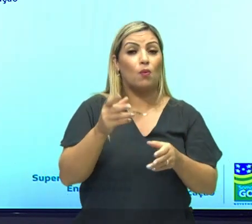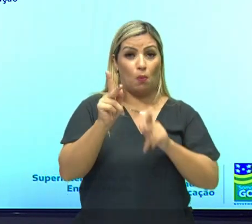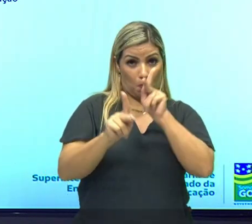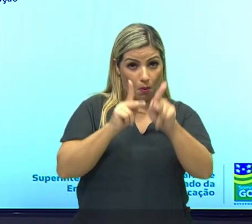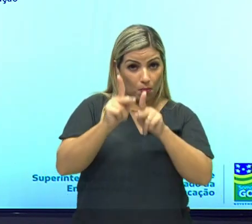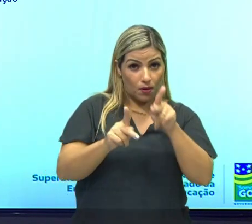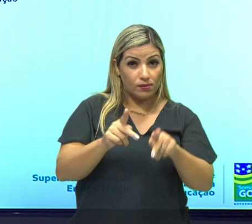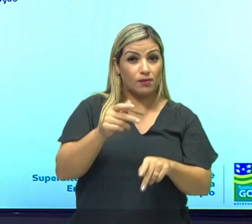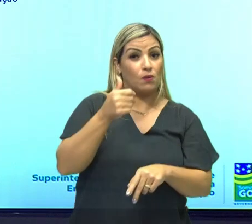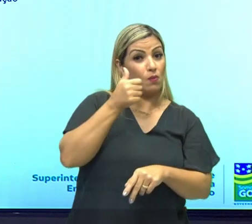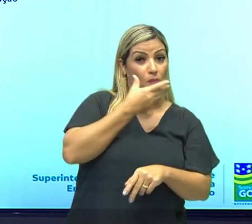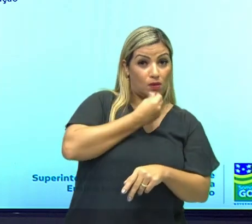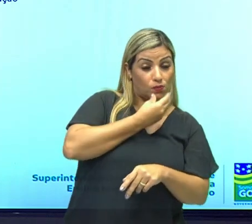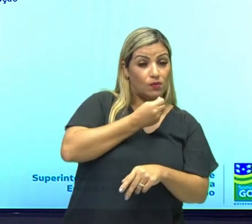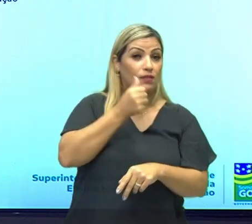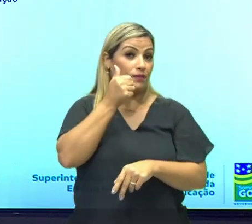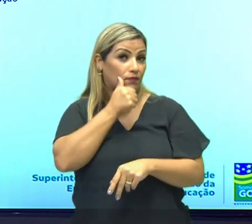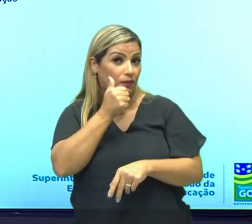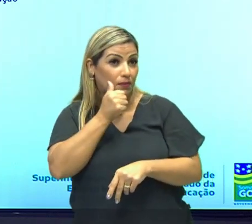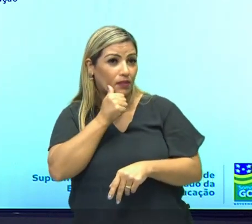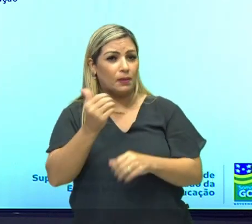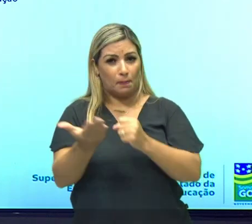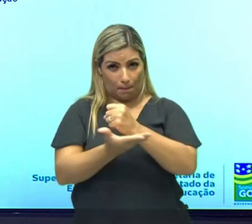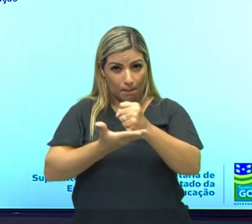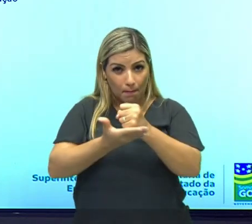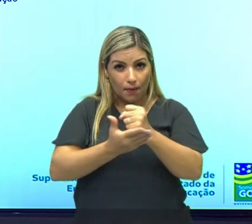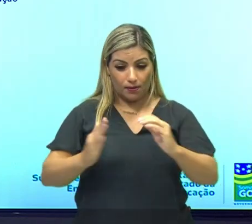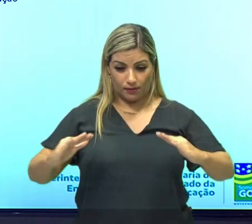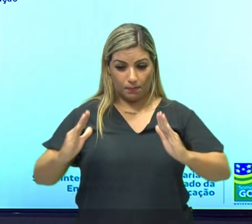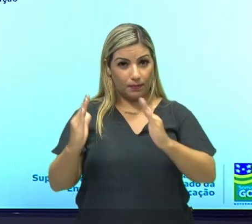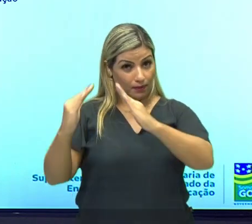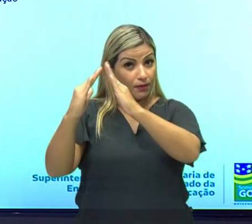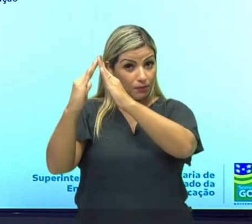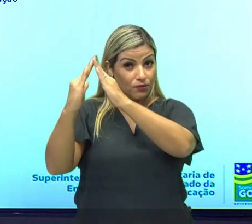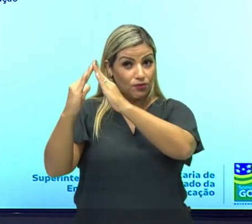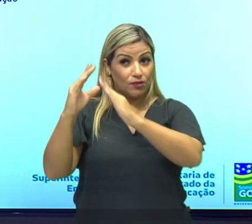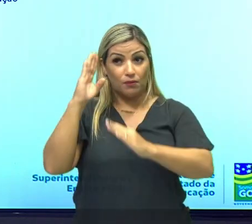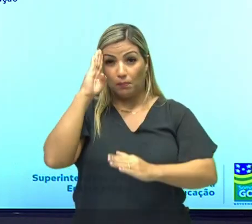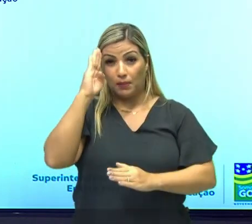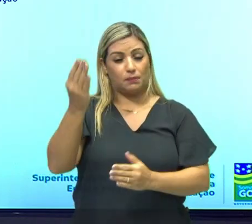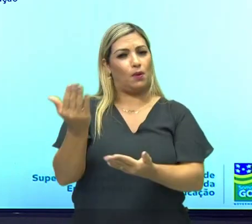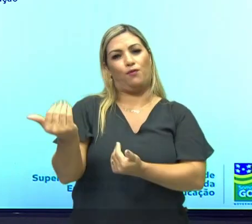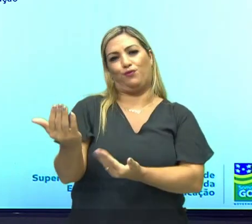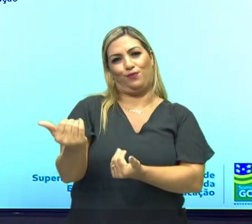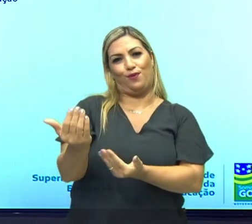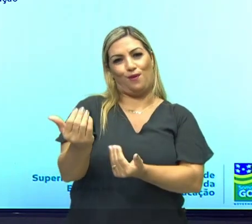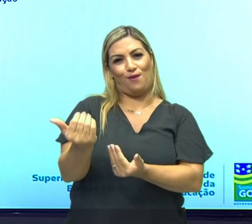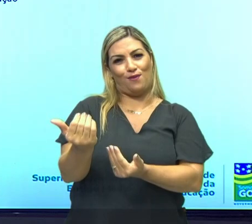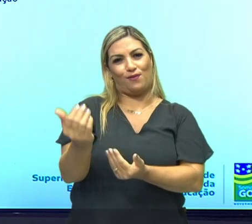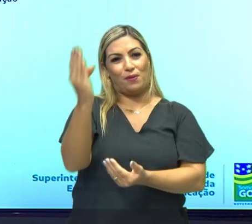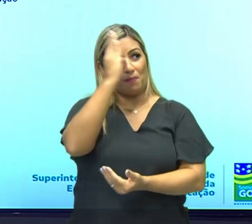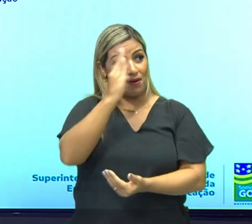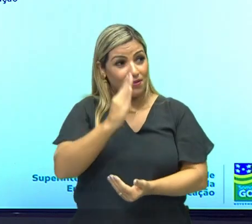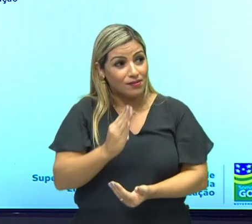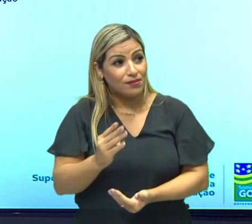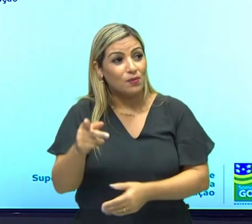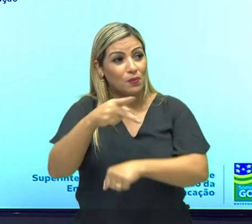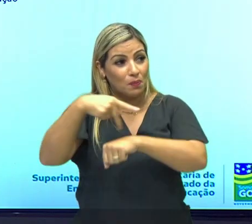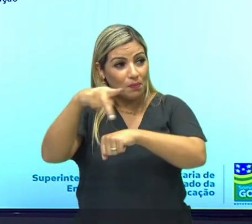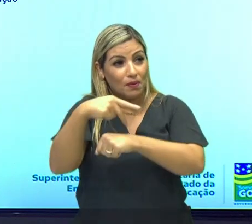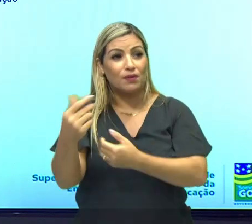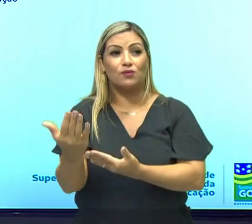população feminina. Se eu olhar aqui, ó, a base da pirâmide era predominantemente jovem. O Brasil era um país jovem, em